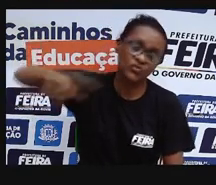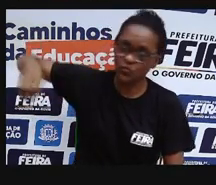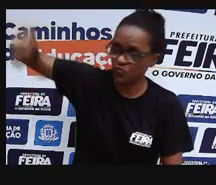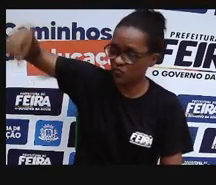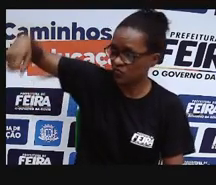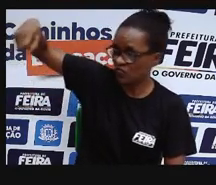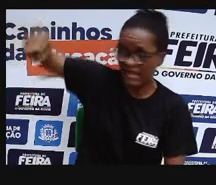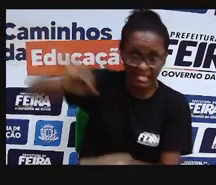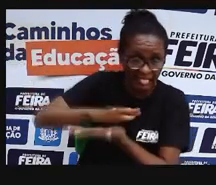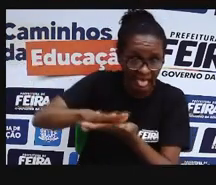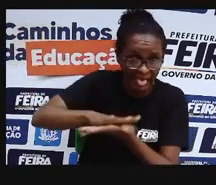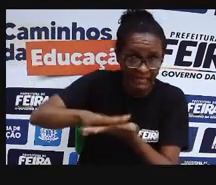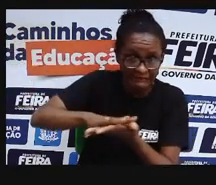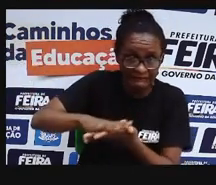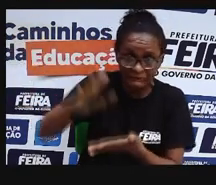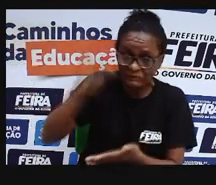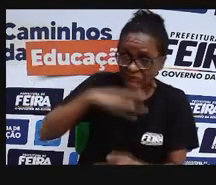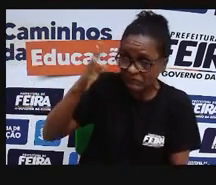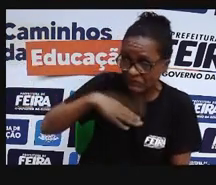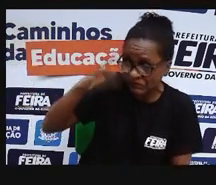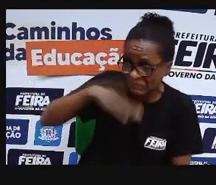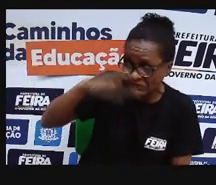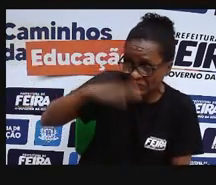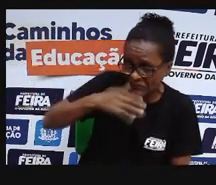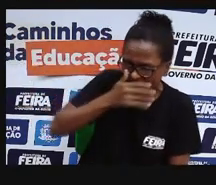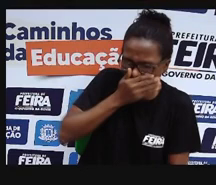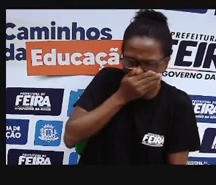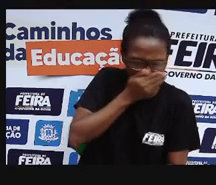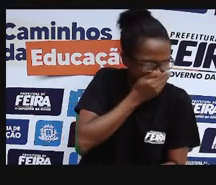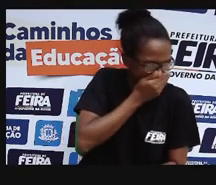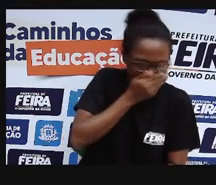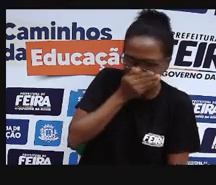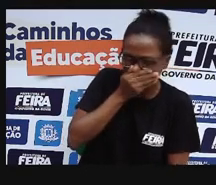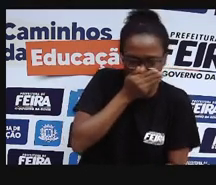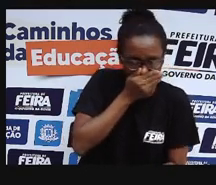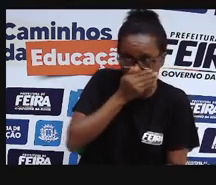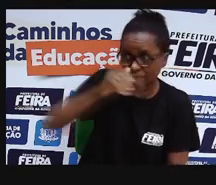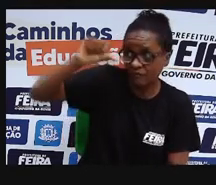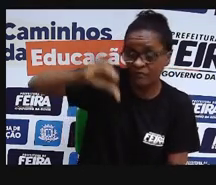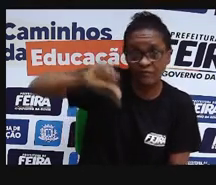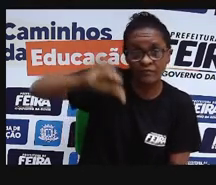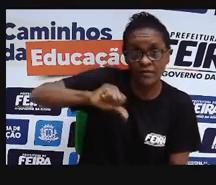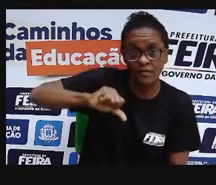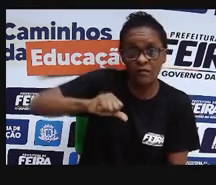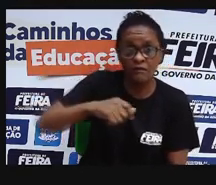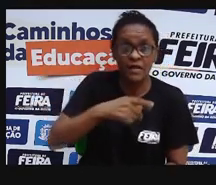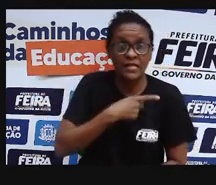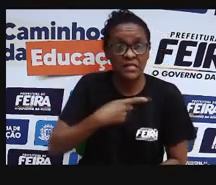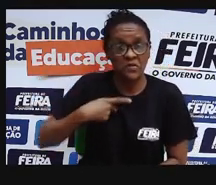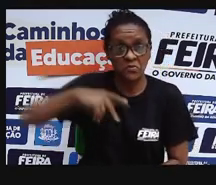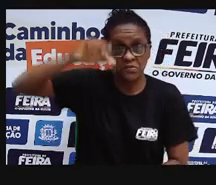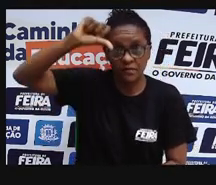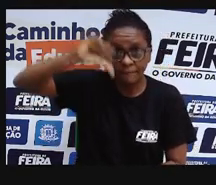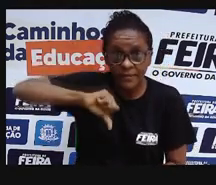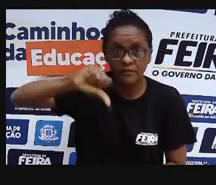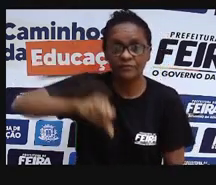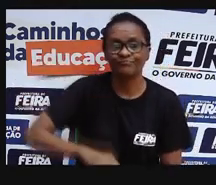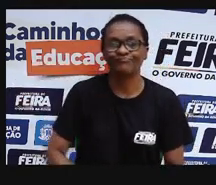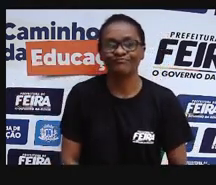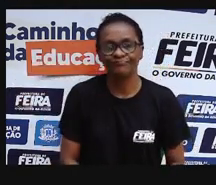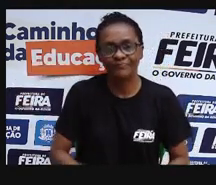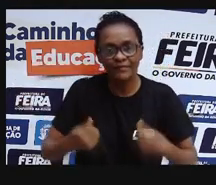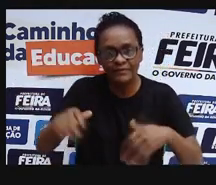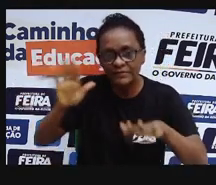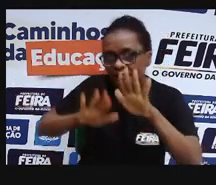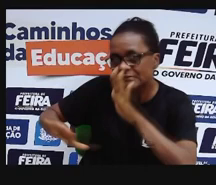talvez o nosso ambiente não esteja limpo. Vai indicar que talvez o nosso ambiente não esteja saudável. Se existe